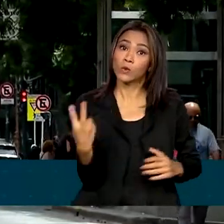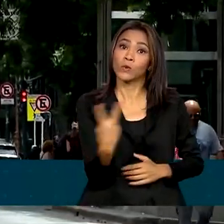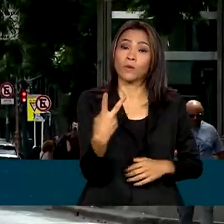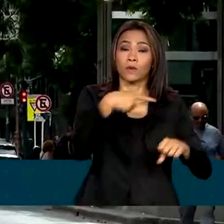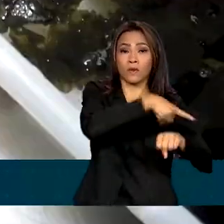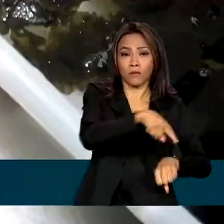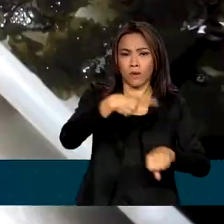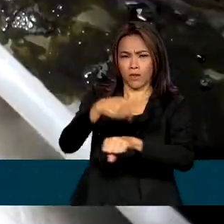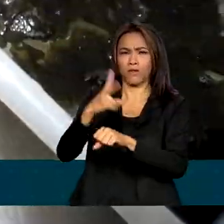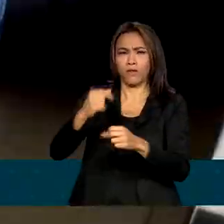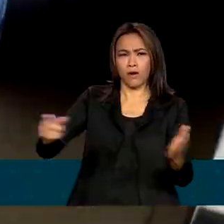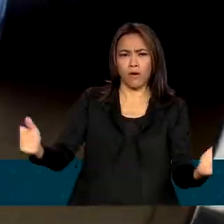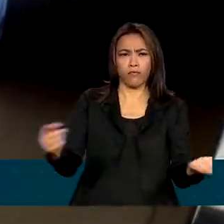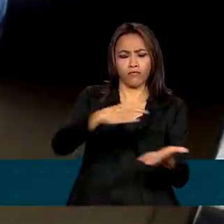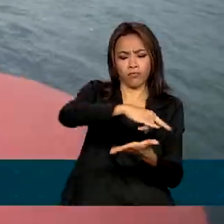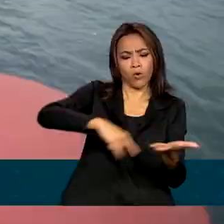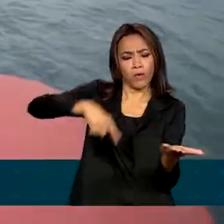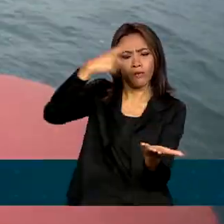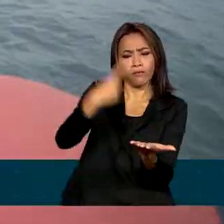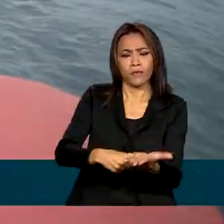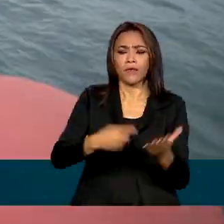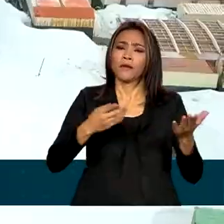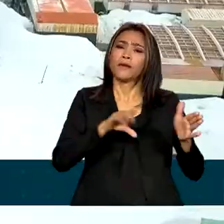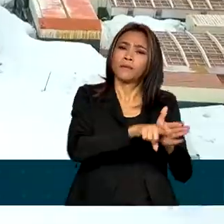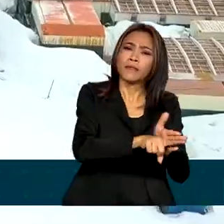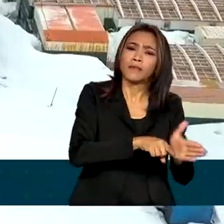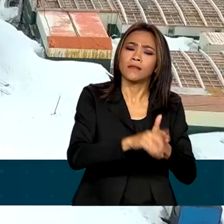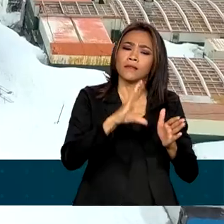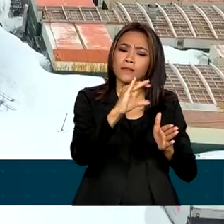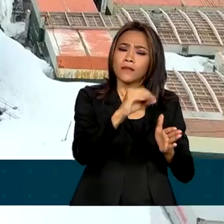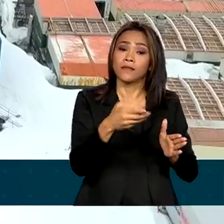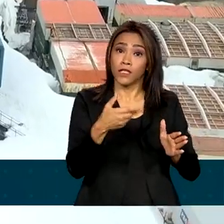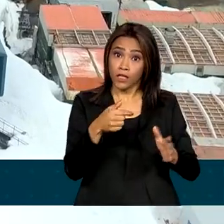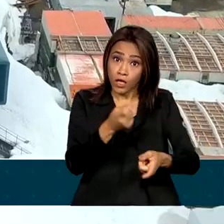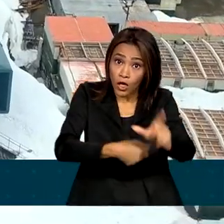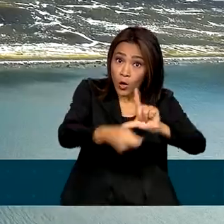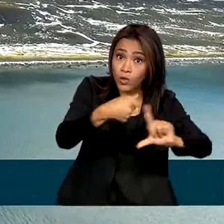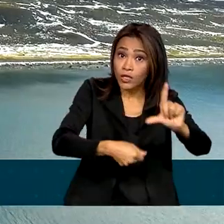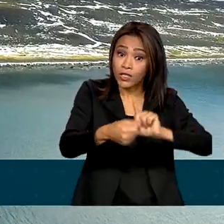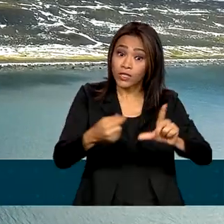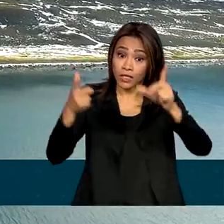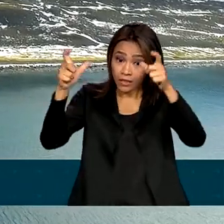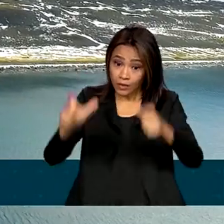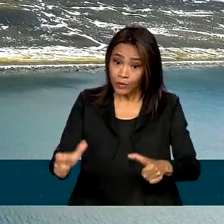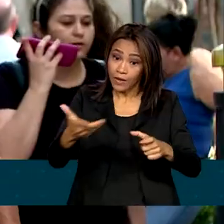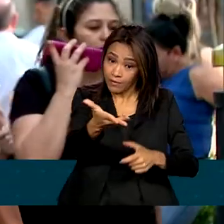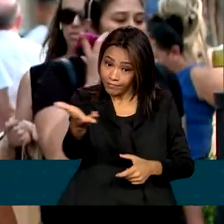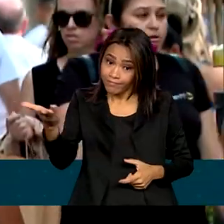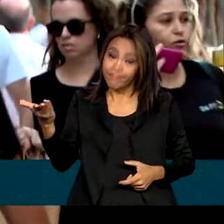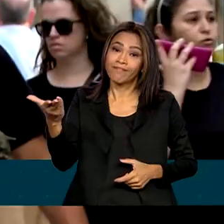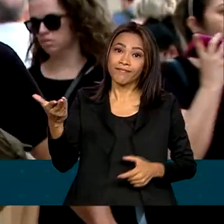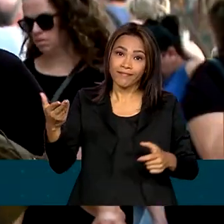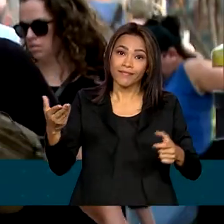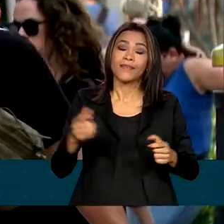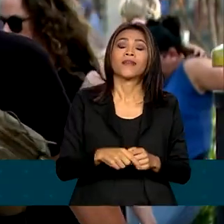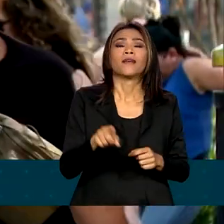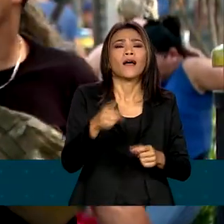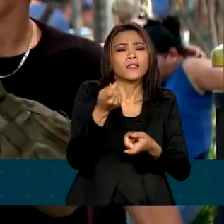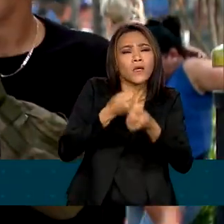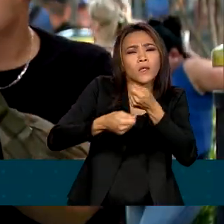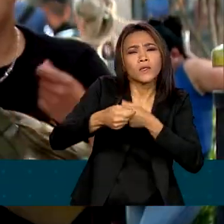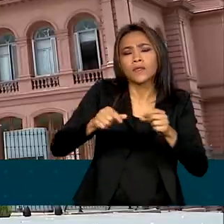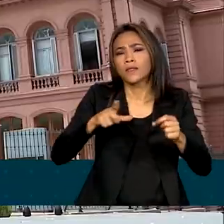firmar um acordo em cooperação científica e logística nas estações que têm em comum na Antártida. As negociações